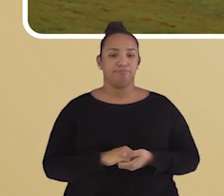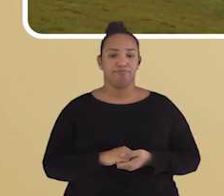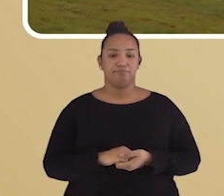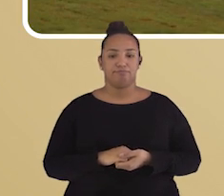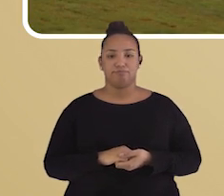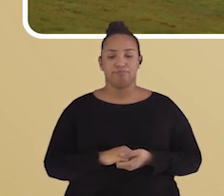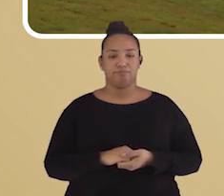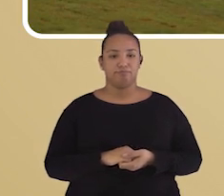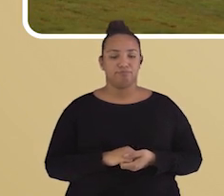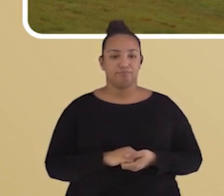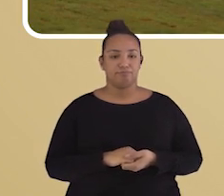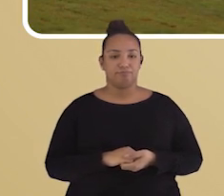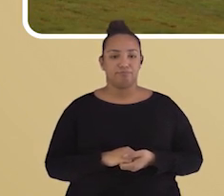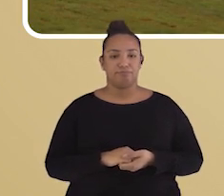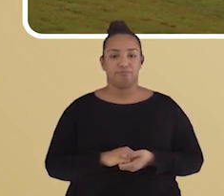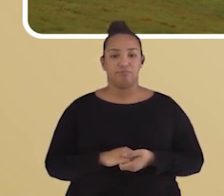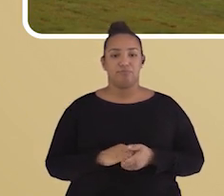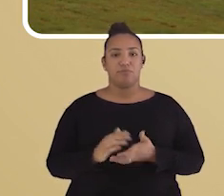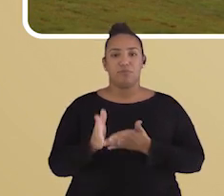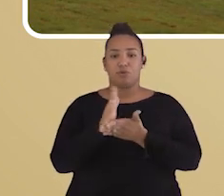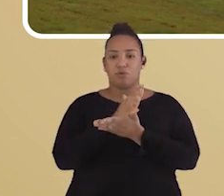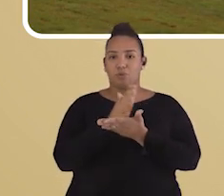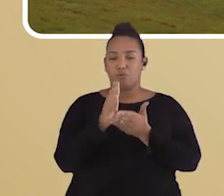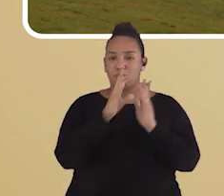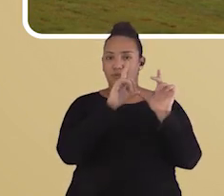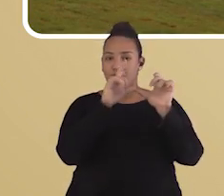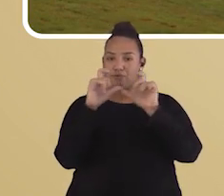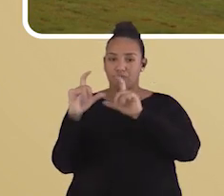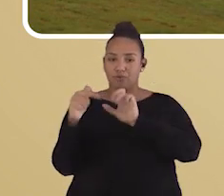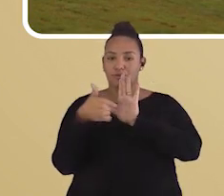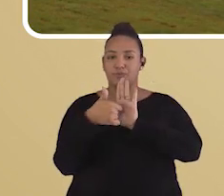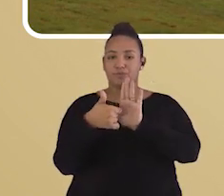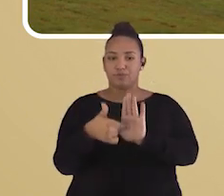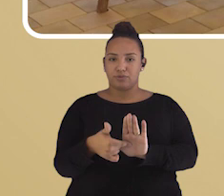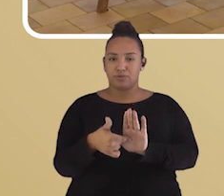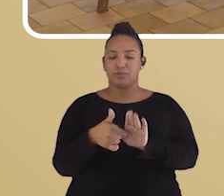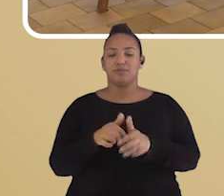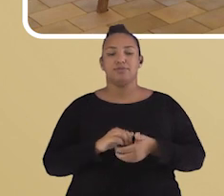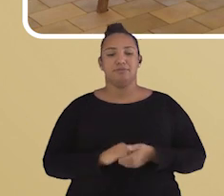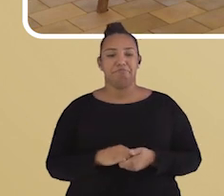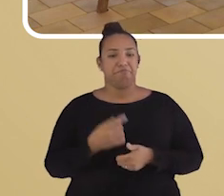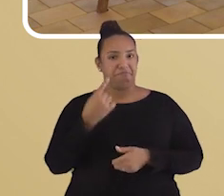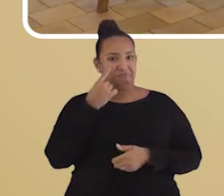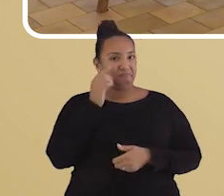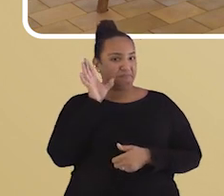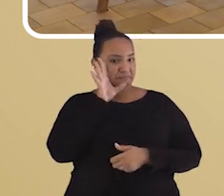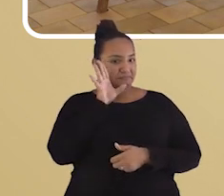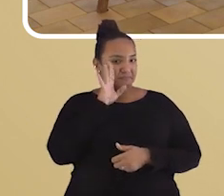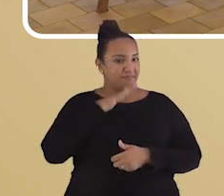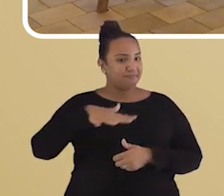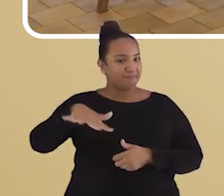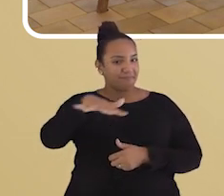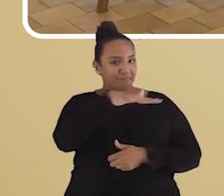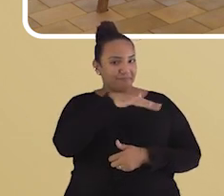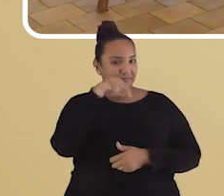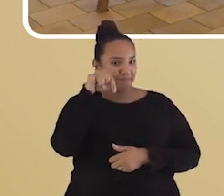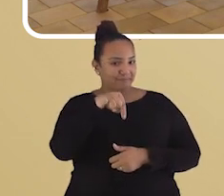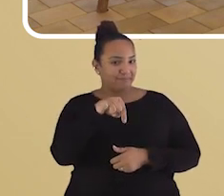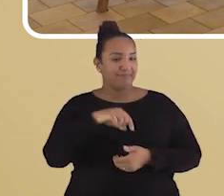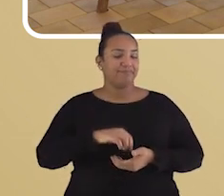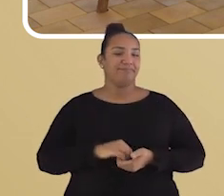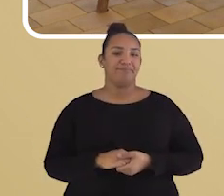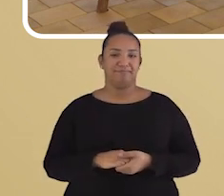E aqui, a gente tem algumas fotos que dá para conferir o resultado. Olha que legal ficaram esses espaços.